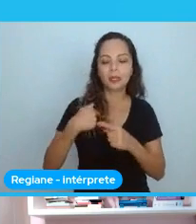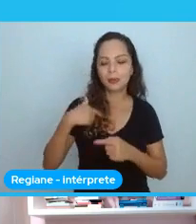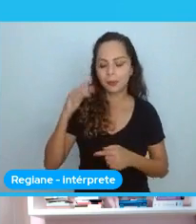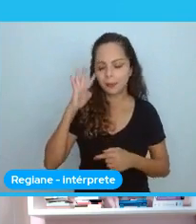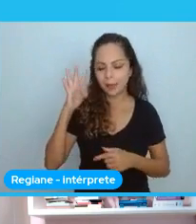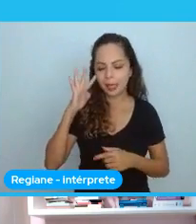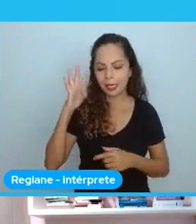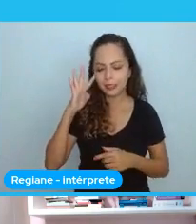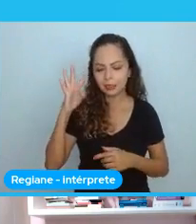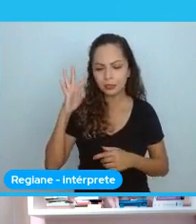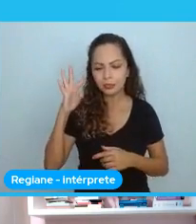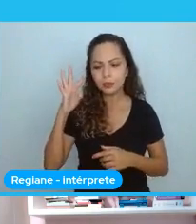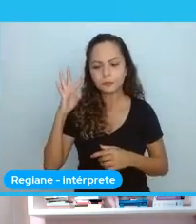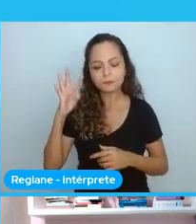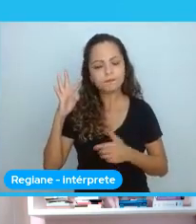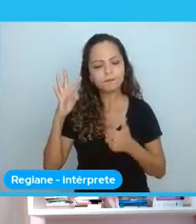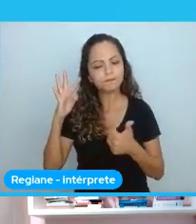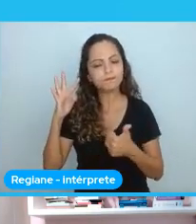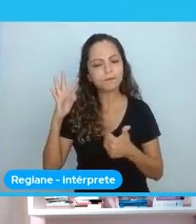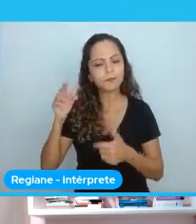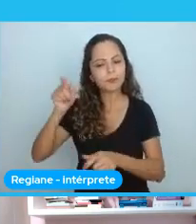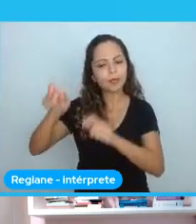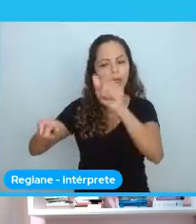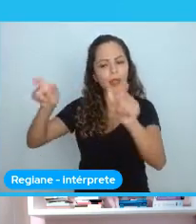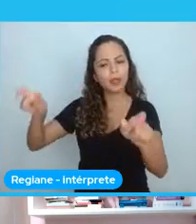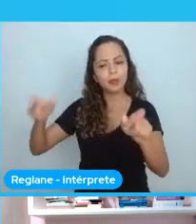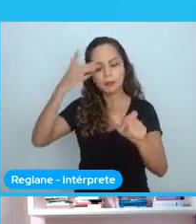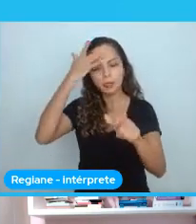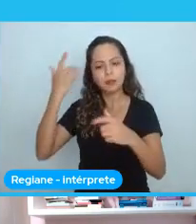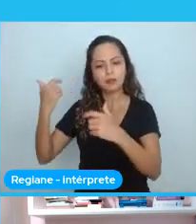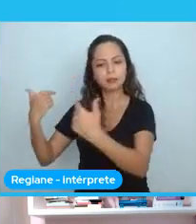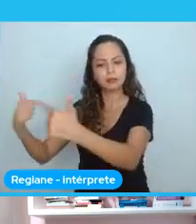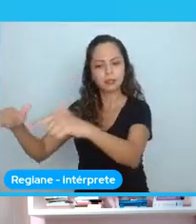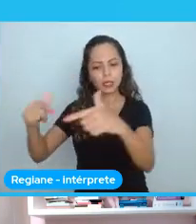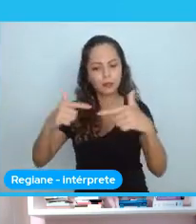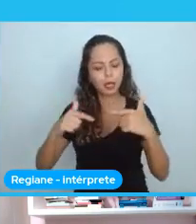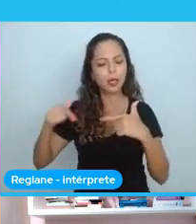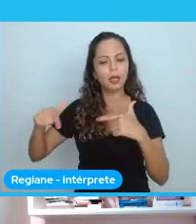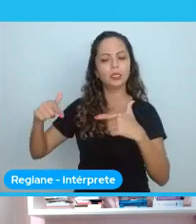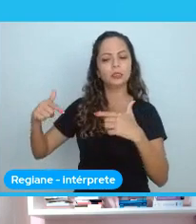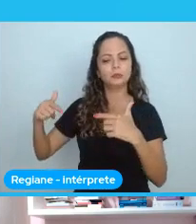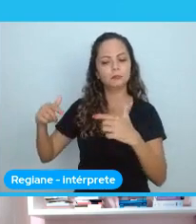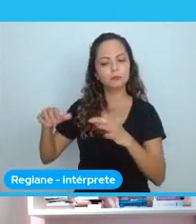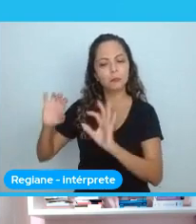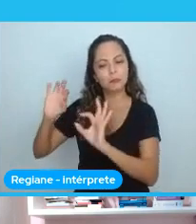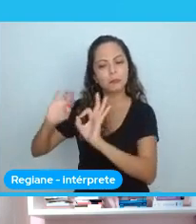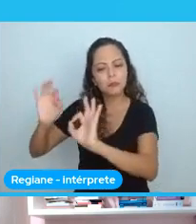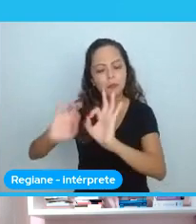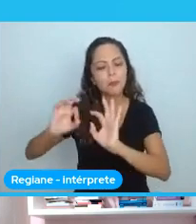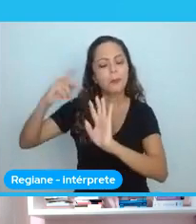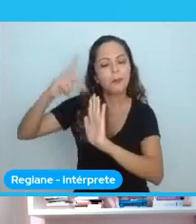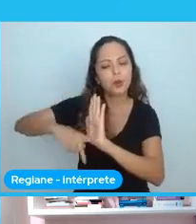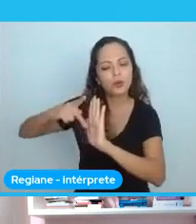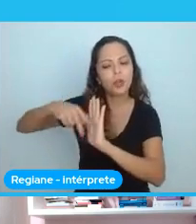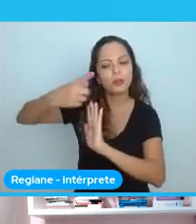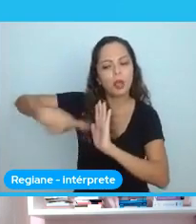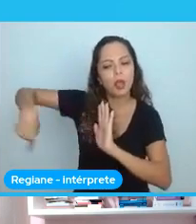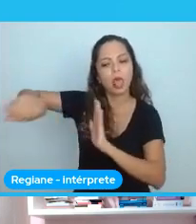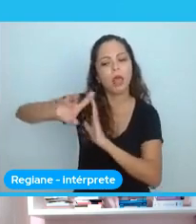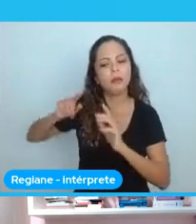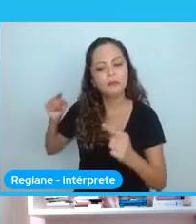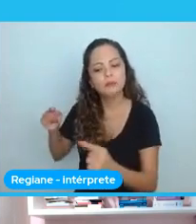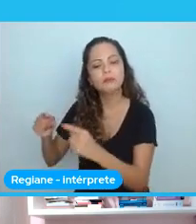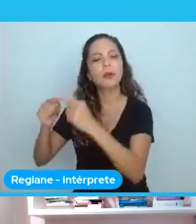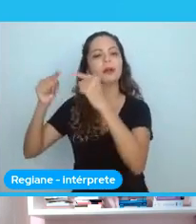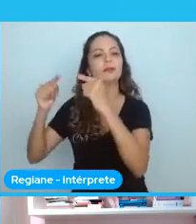com as pessoas que estão gerenciando aquele projeto, aquela iniciativa, aquela empresa. Então, código de conduta,